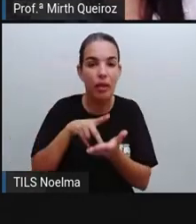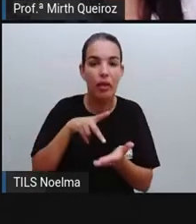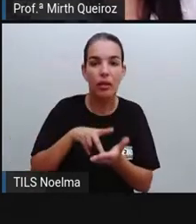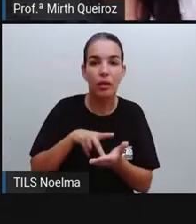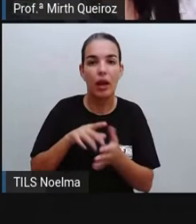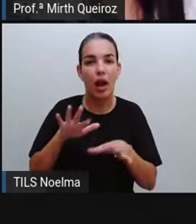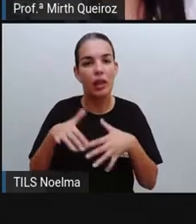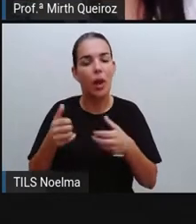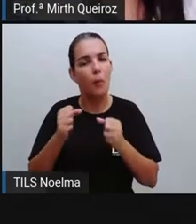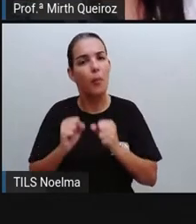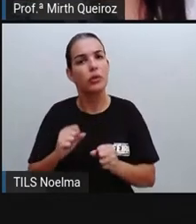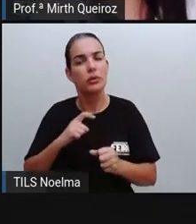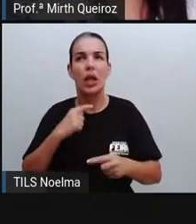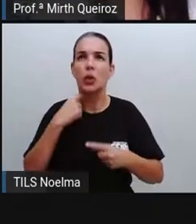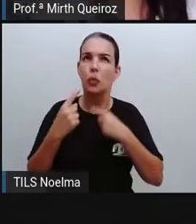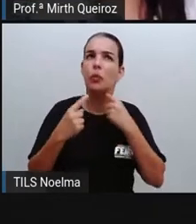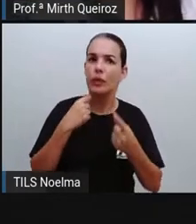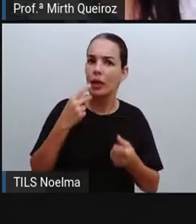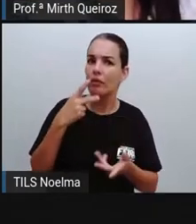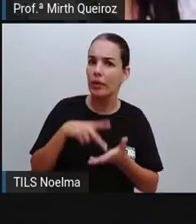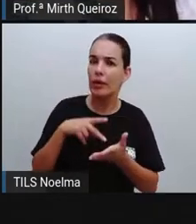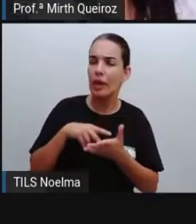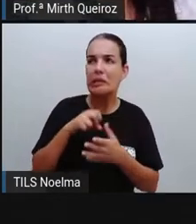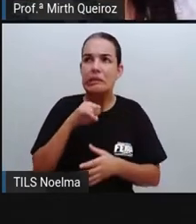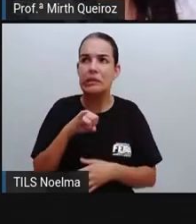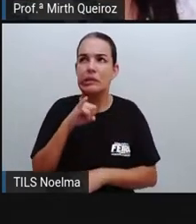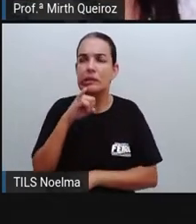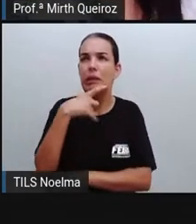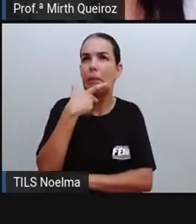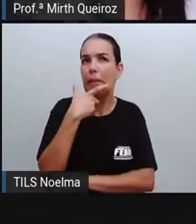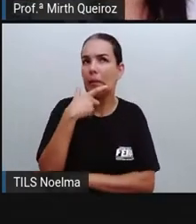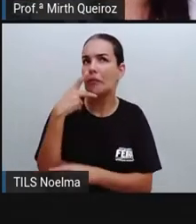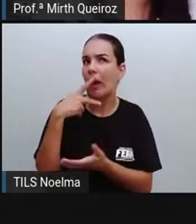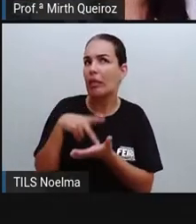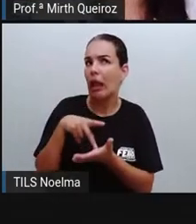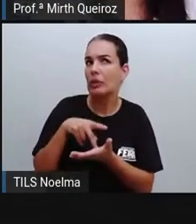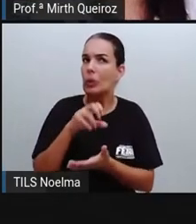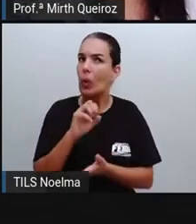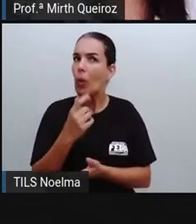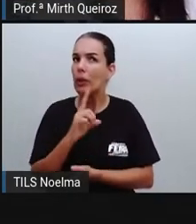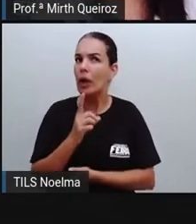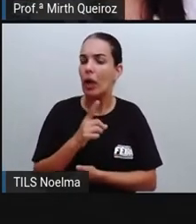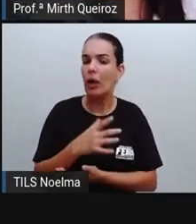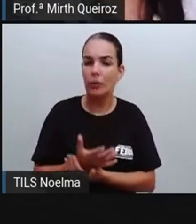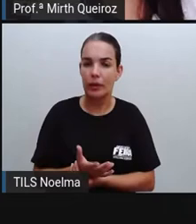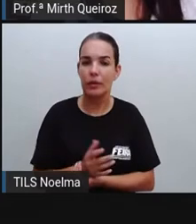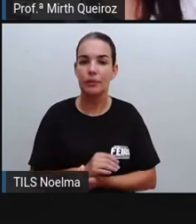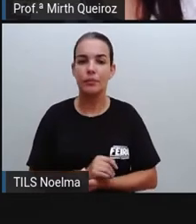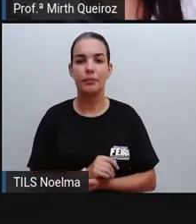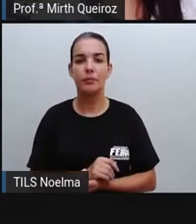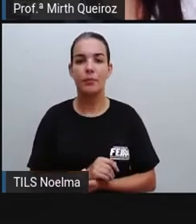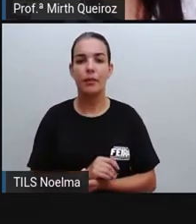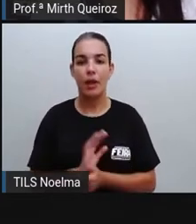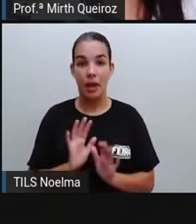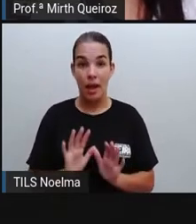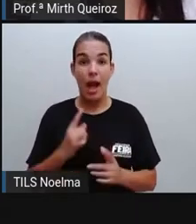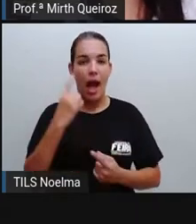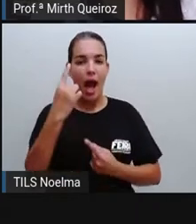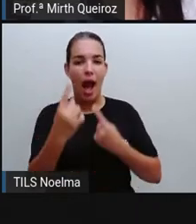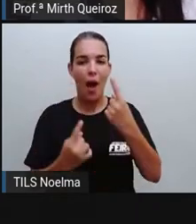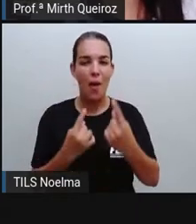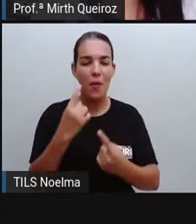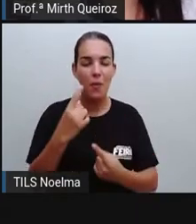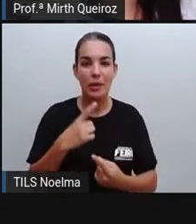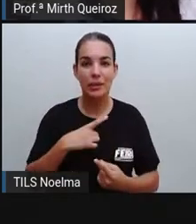essas dúvidas em vocês. Será que se trata de uma história verdadeira ou não? Algumas são de deixar os